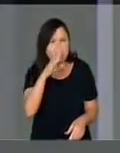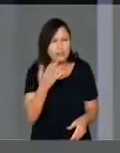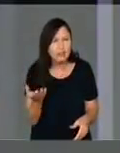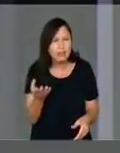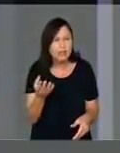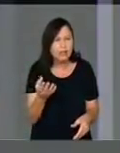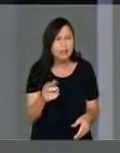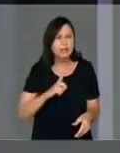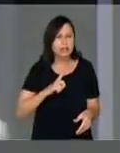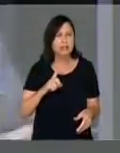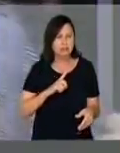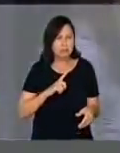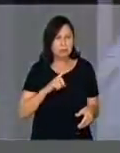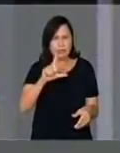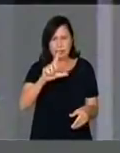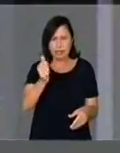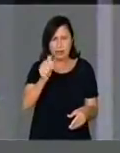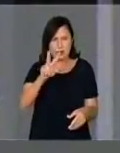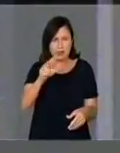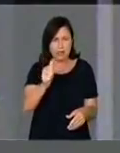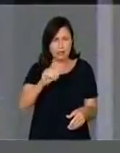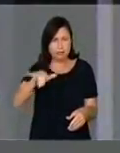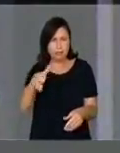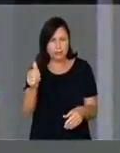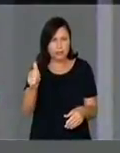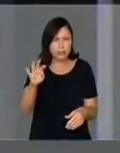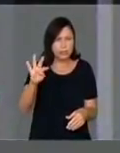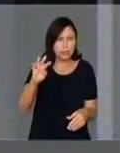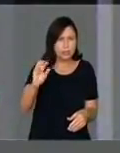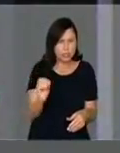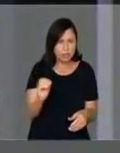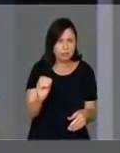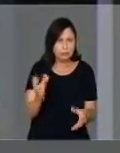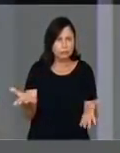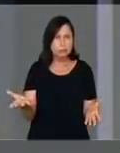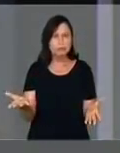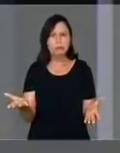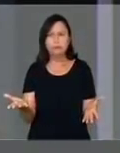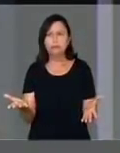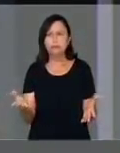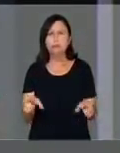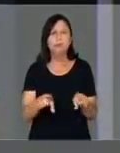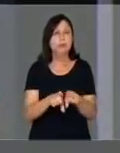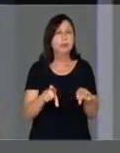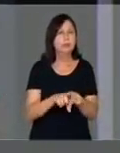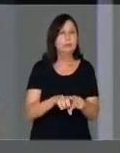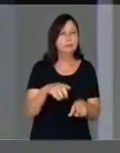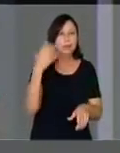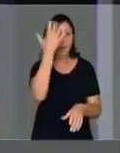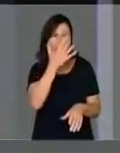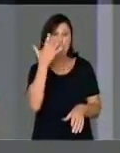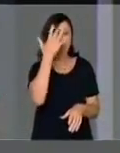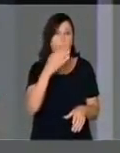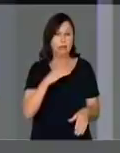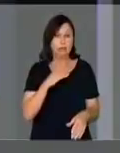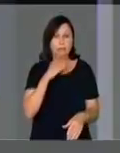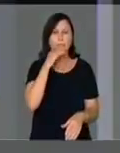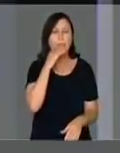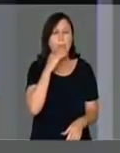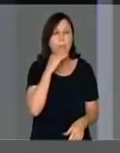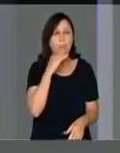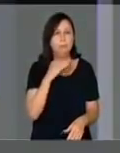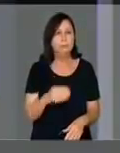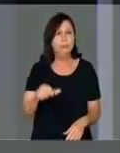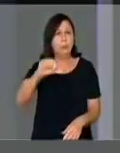Jato. Eu quero saber isso. E a Dade está até o pescoço. Quem foi o pior prefeito da história de São Paulo?